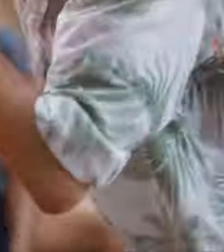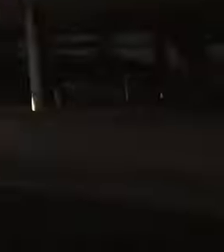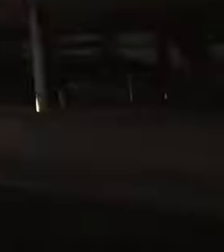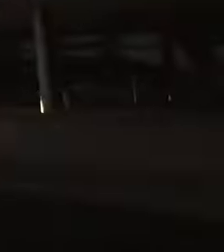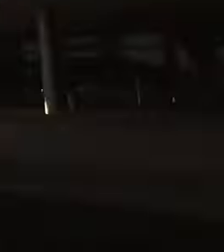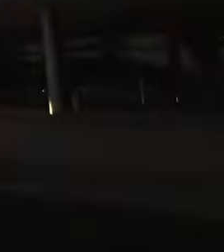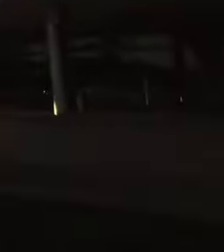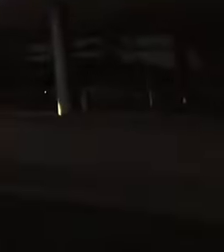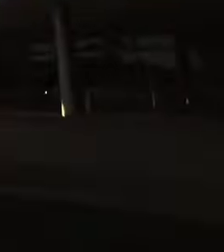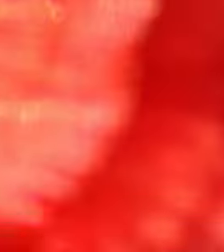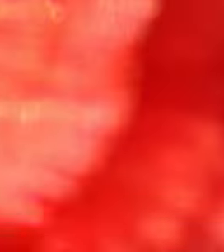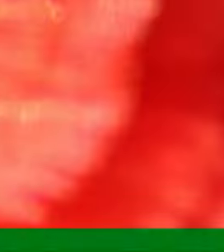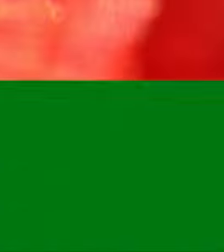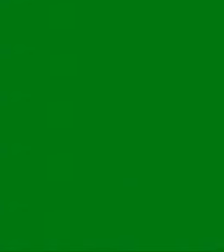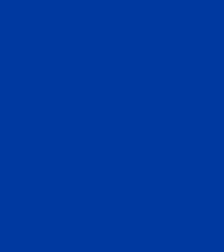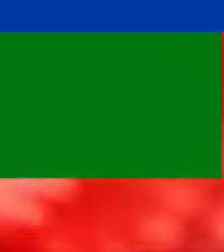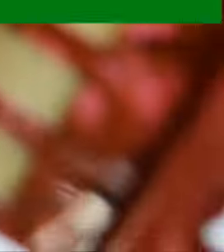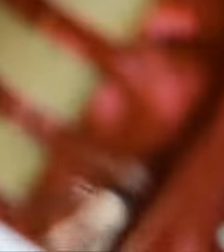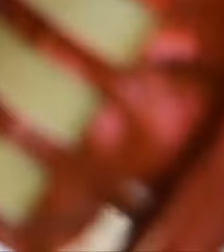A gente